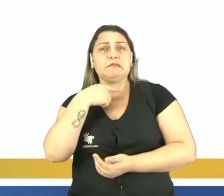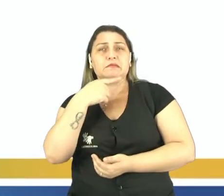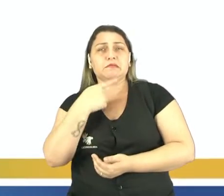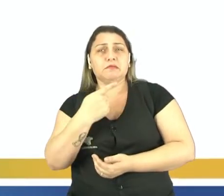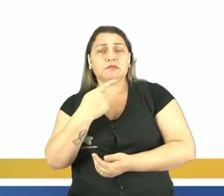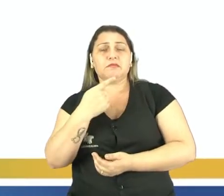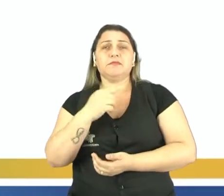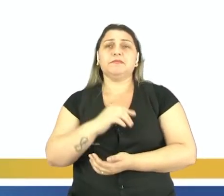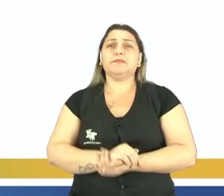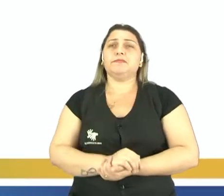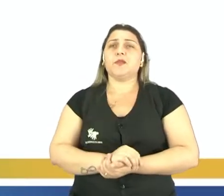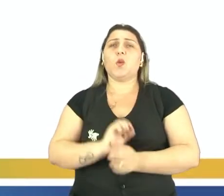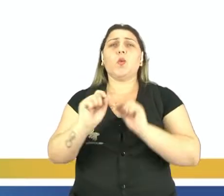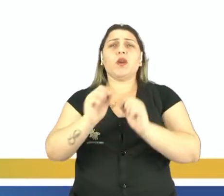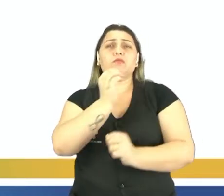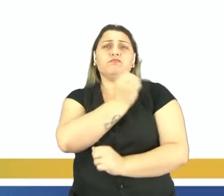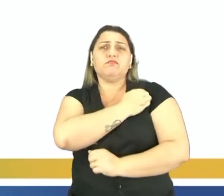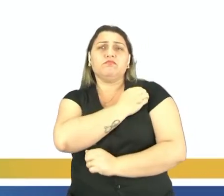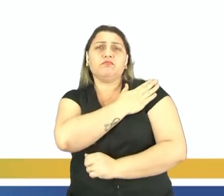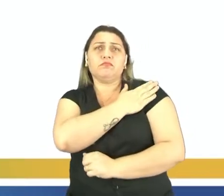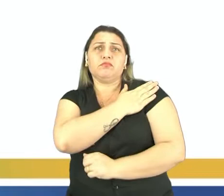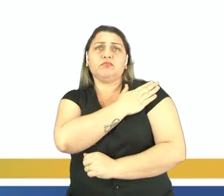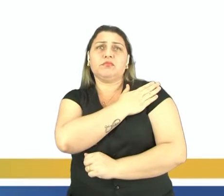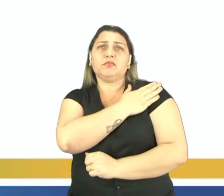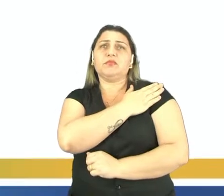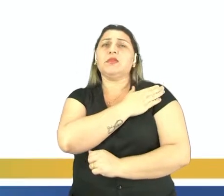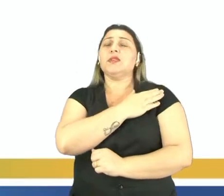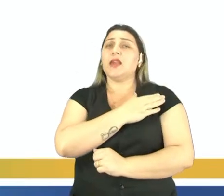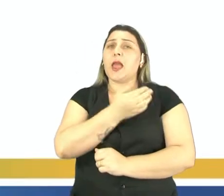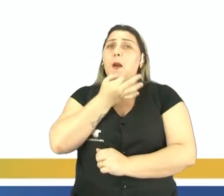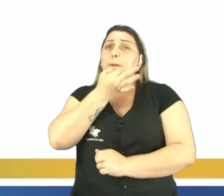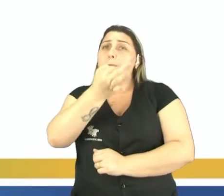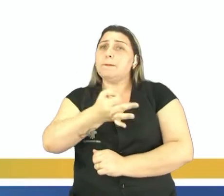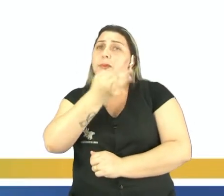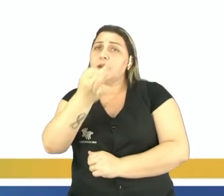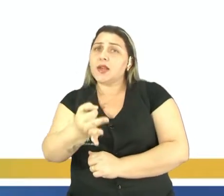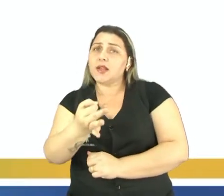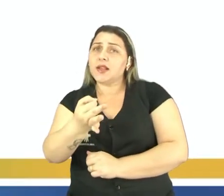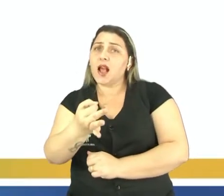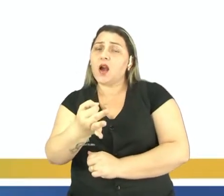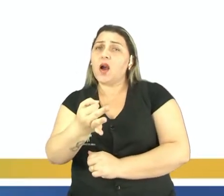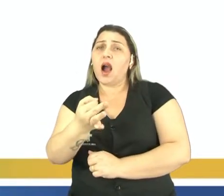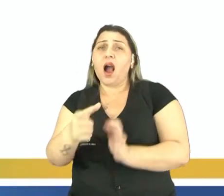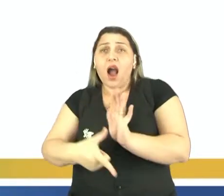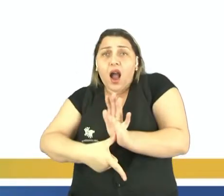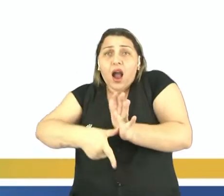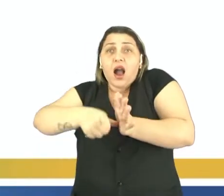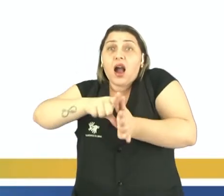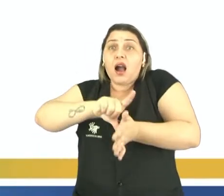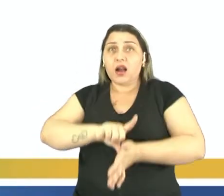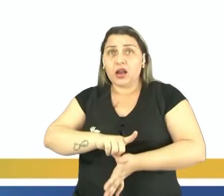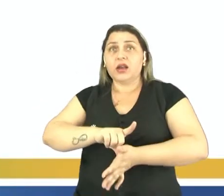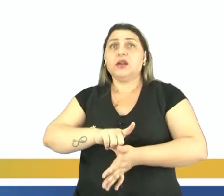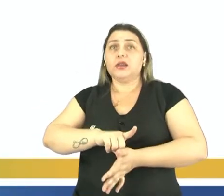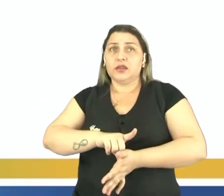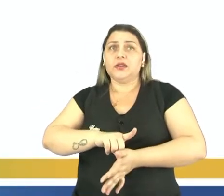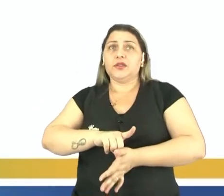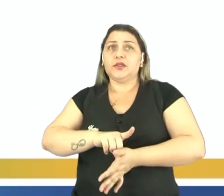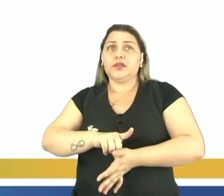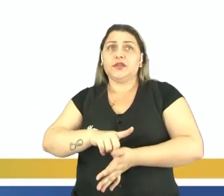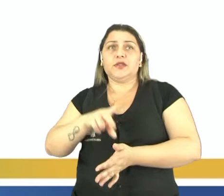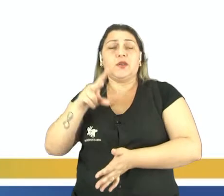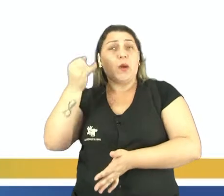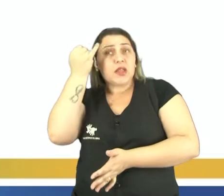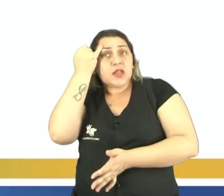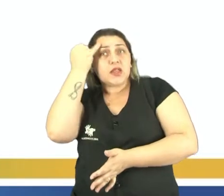respeito a isso, né? O que é que o preconceito? Então, pessoal, o preconceito é a opinião pré-estabelecida, ou seja, é